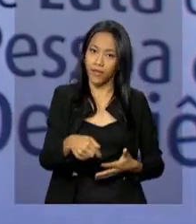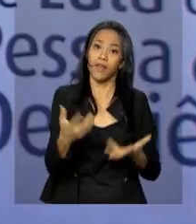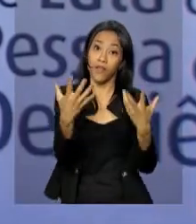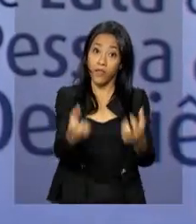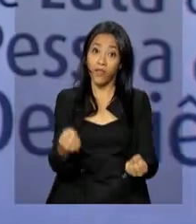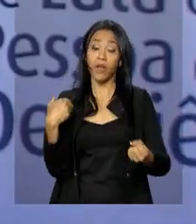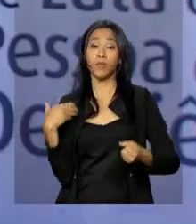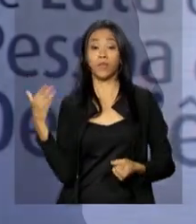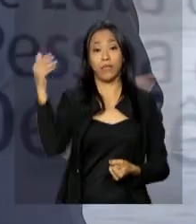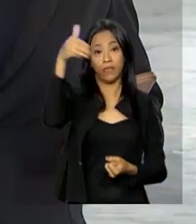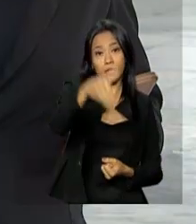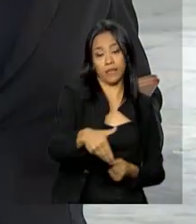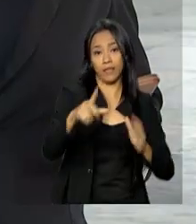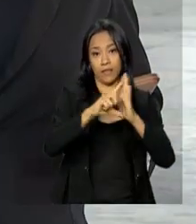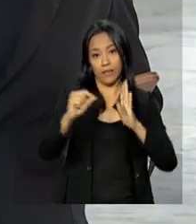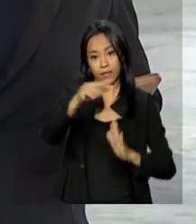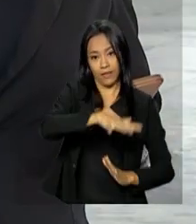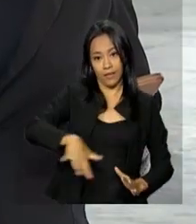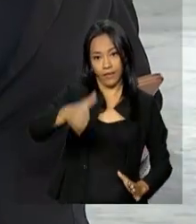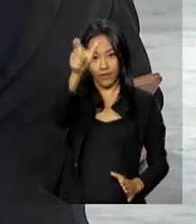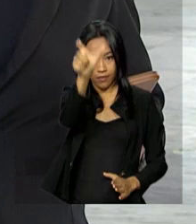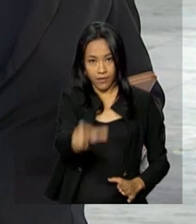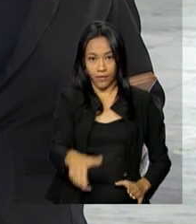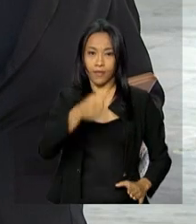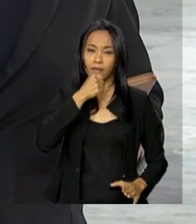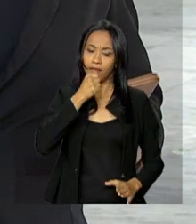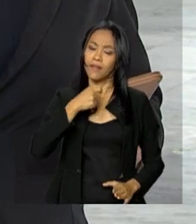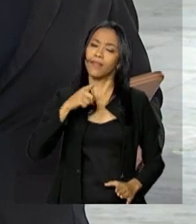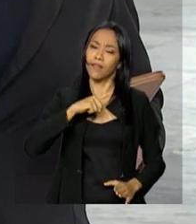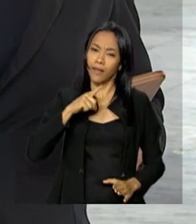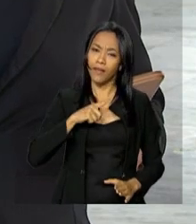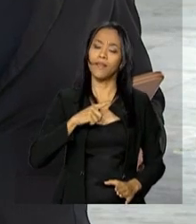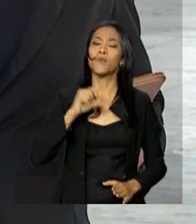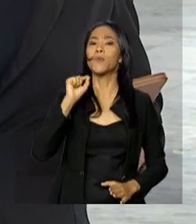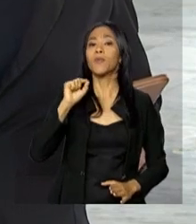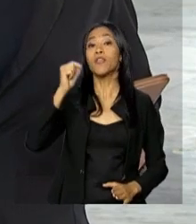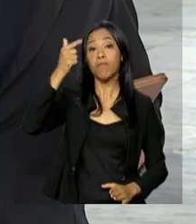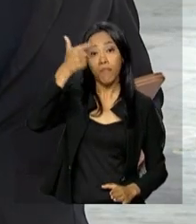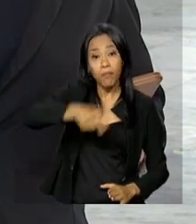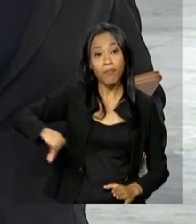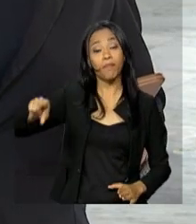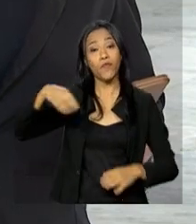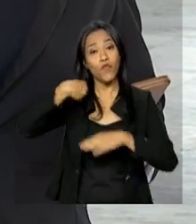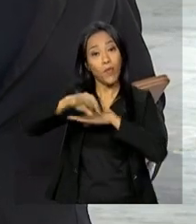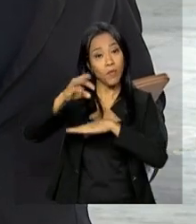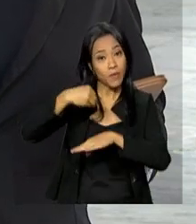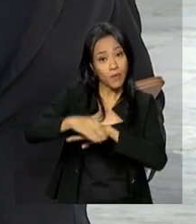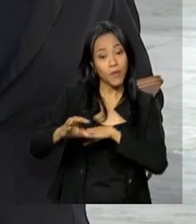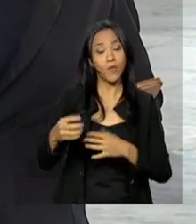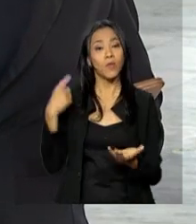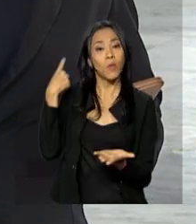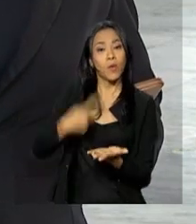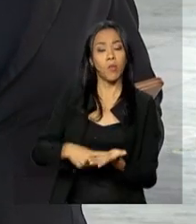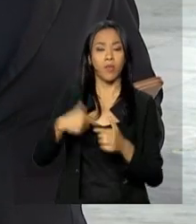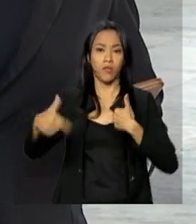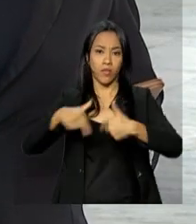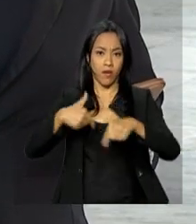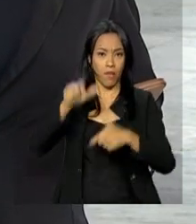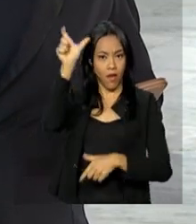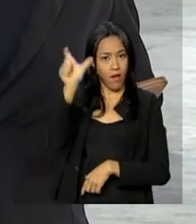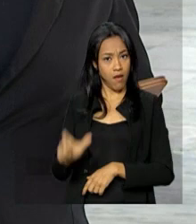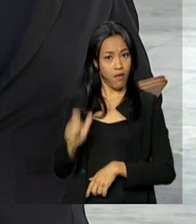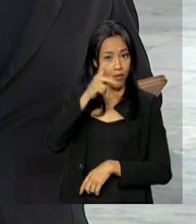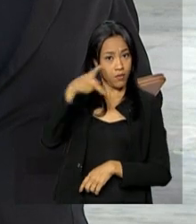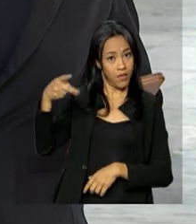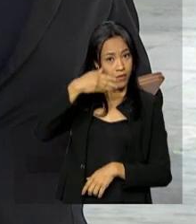Palácio do Planalto, com a repórter Luana Karen, que traz informações sobre a agenda do presidente Michel Temer.